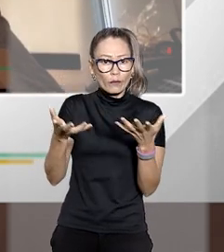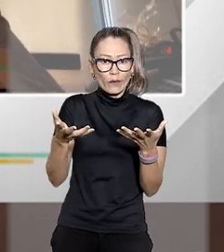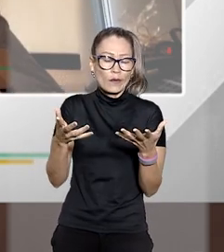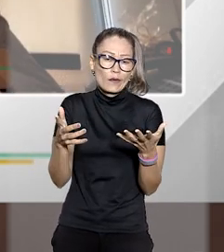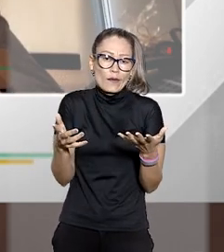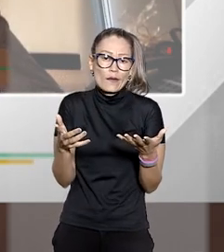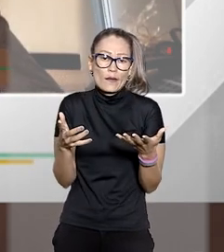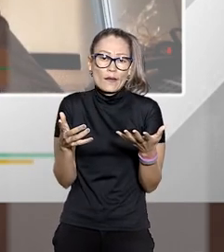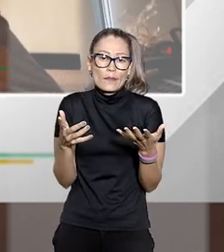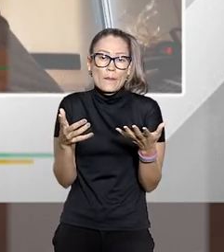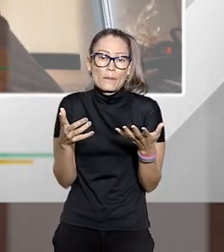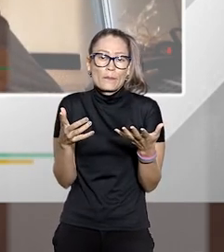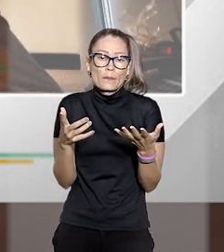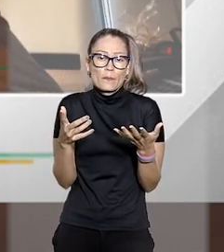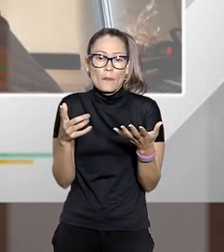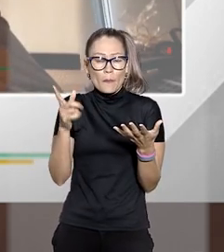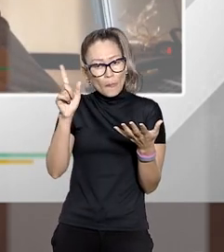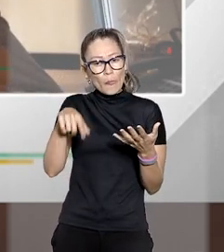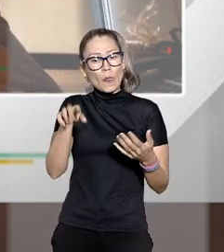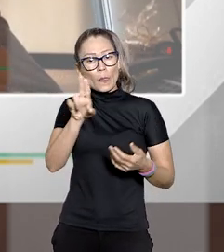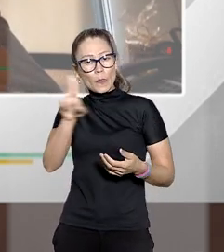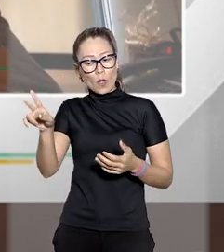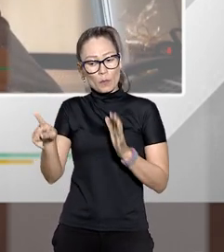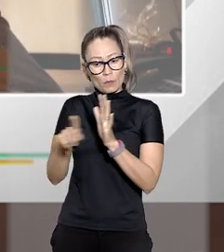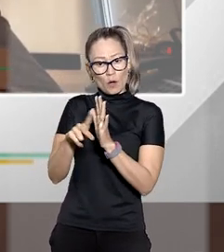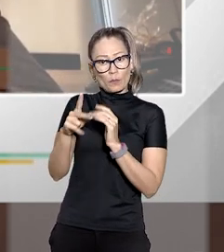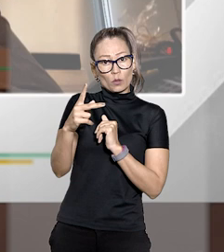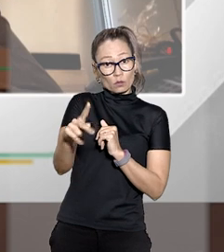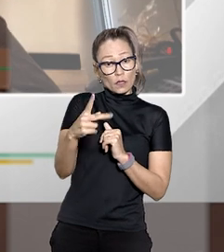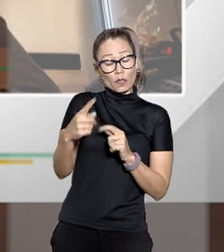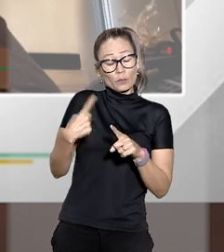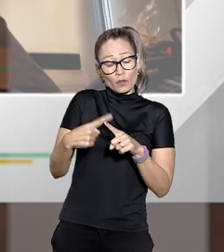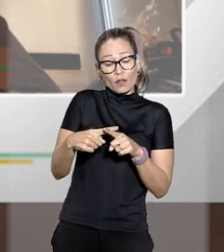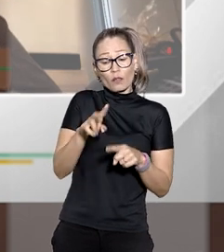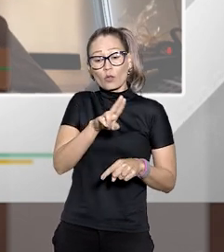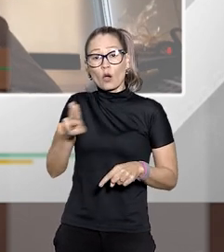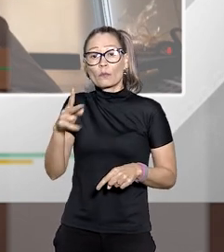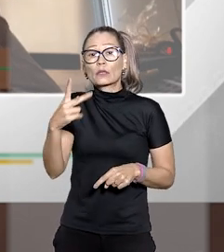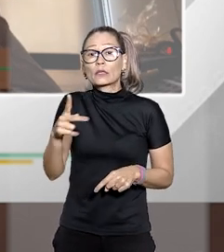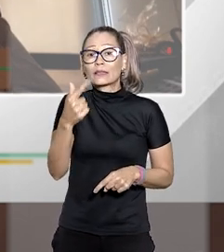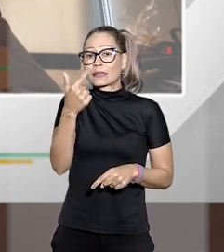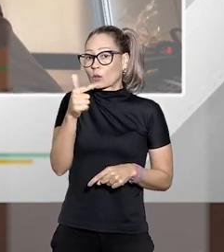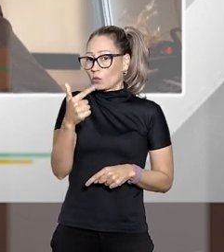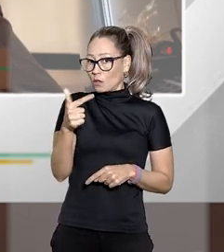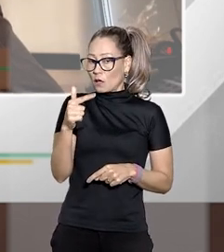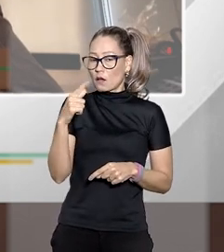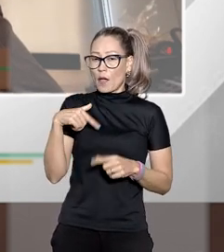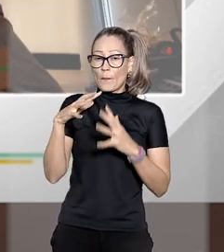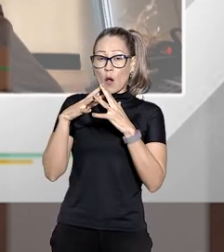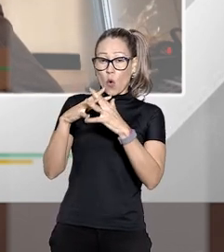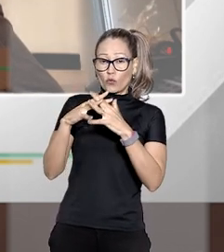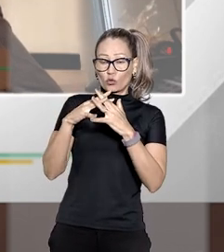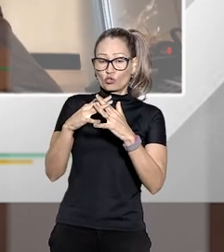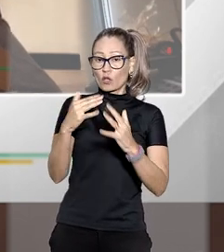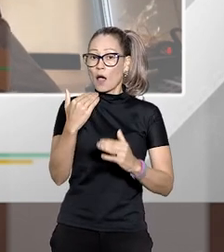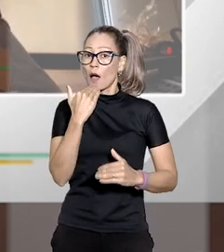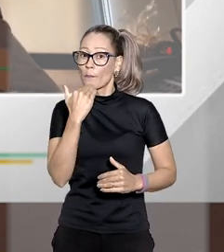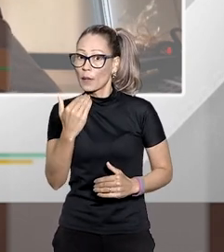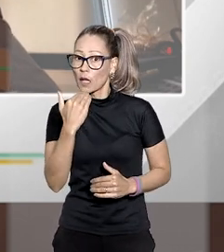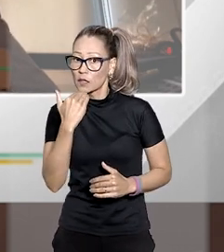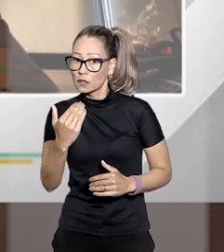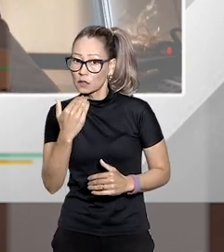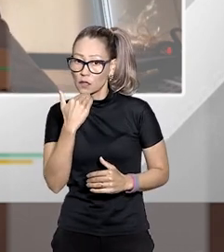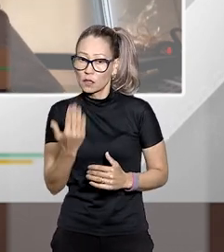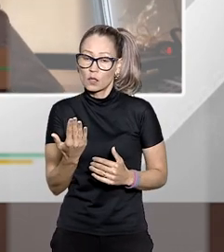e academicamente se apelidou de recurso inominado justamente porque ele não tem nome é para não confundi-lo com a apelação